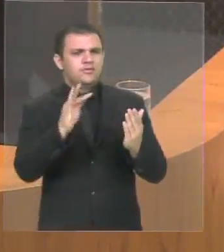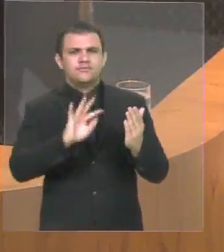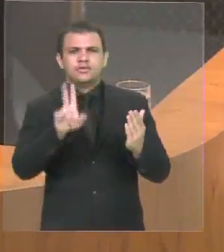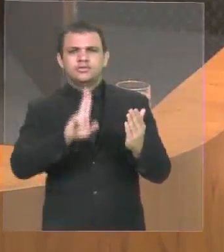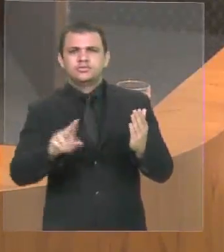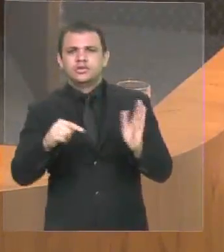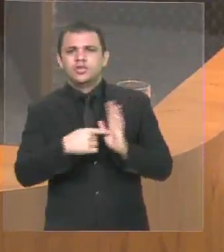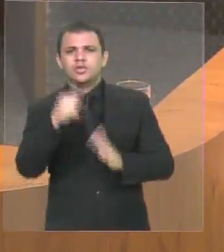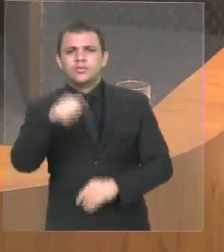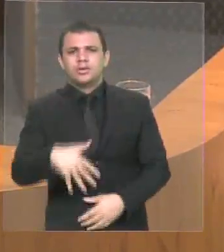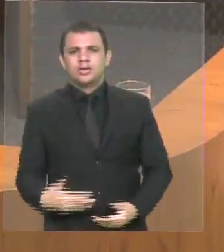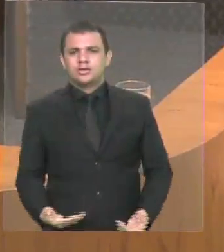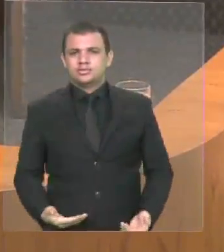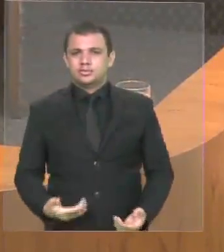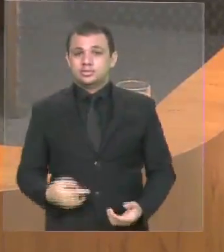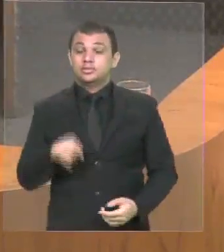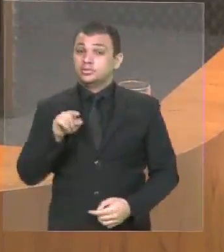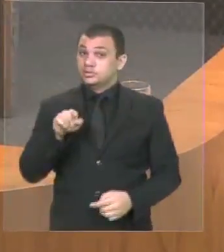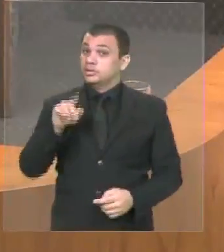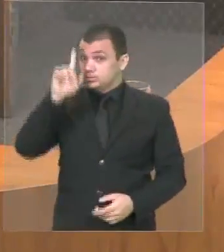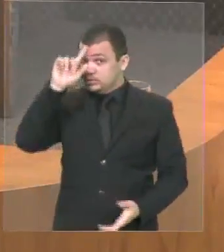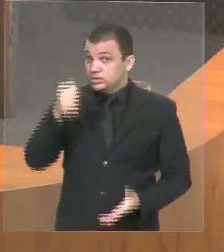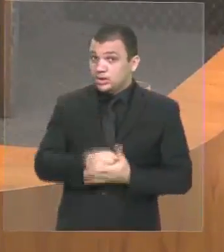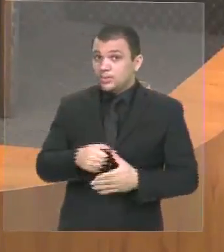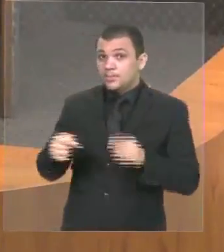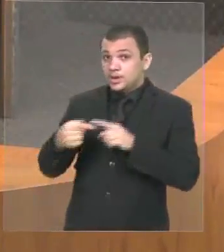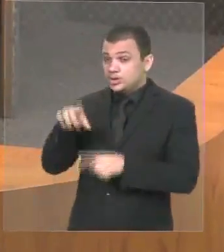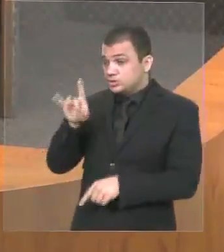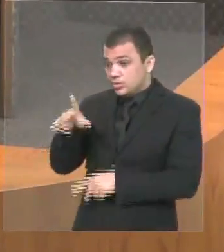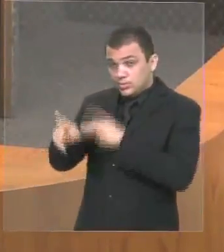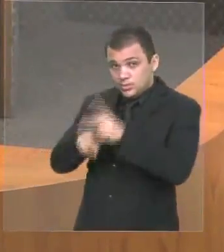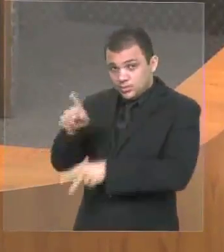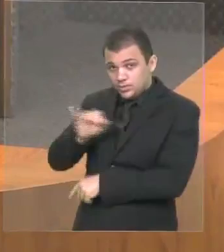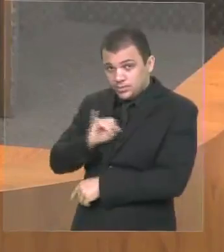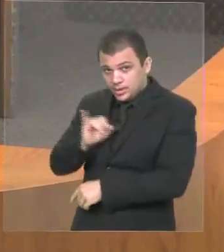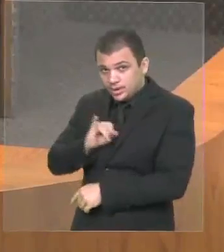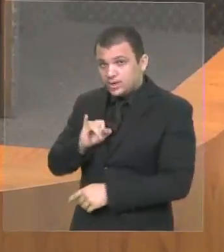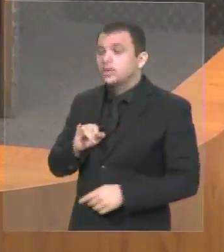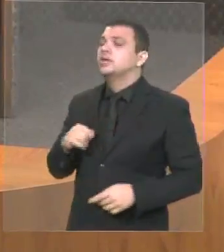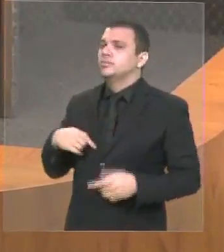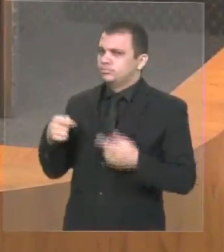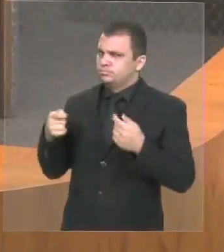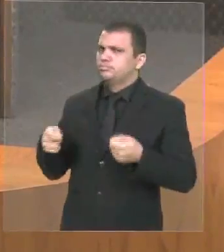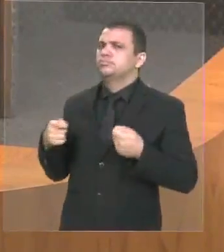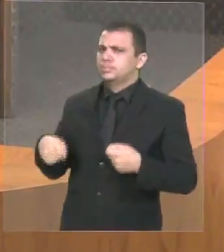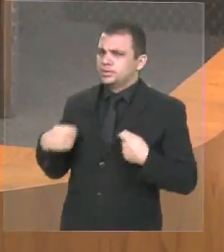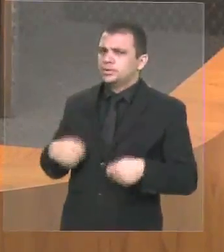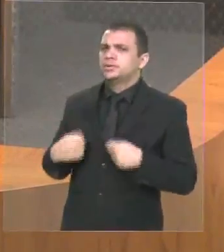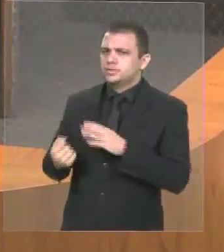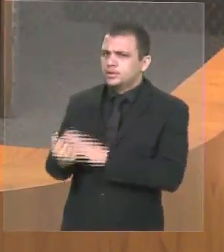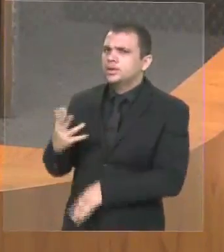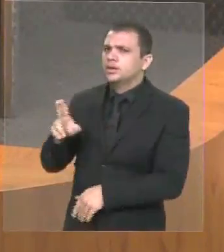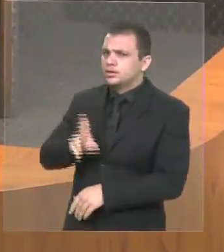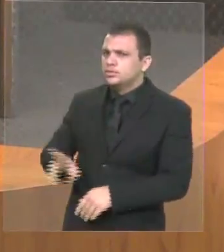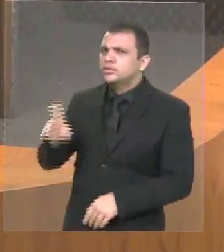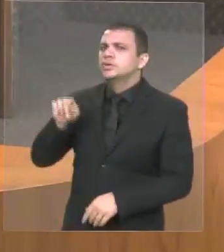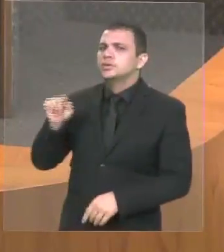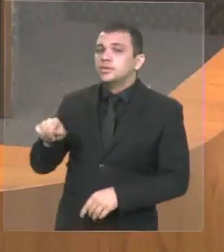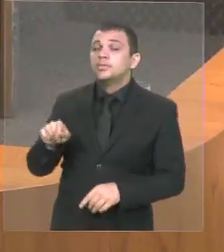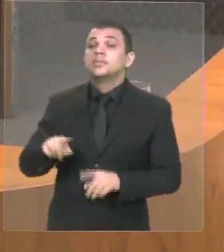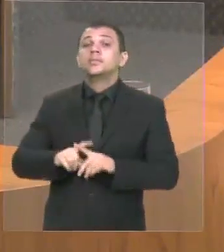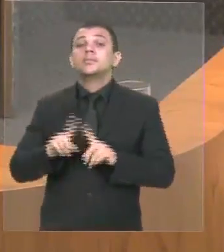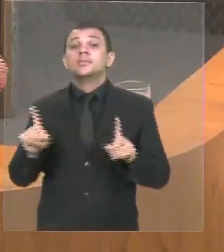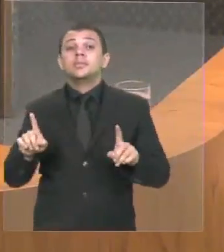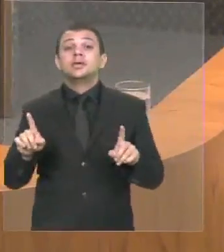só a população de Imperatriz. E eu defendo que seja criada a universidade de Imperatriz. Atende toda a massa de universidade do Maranhão. Não é